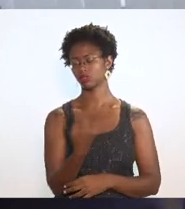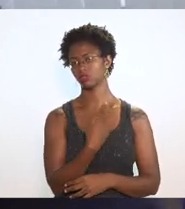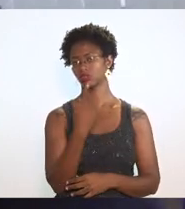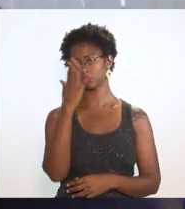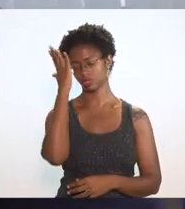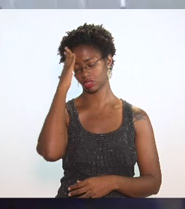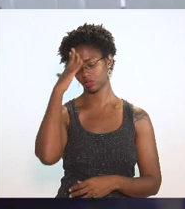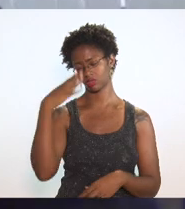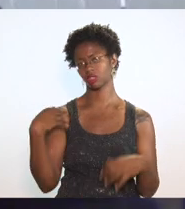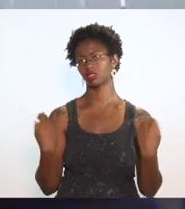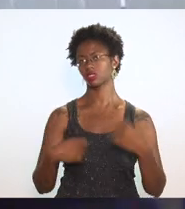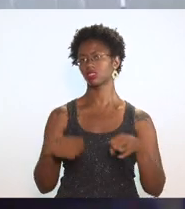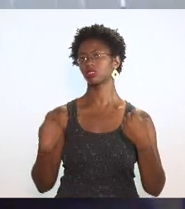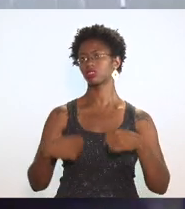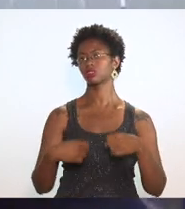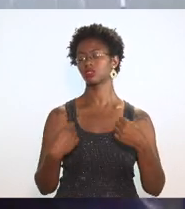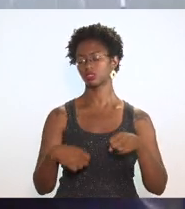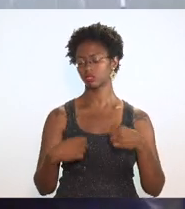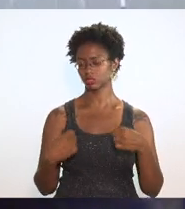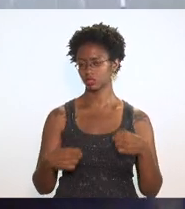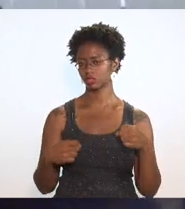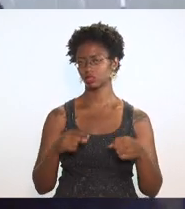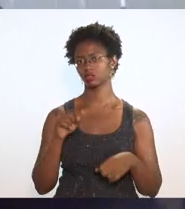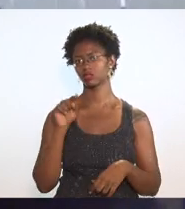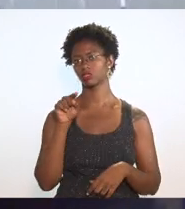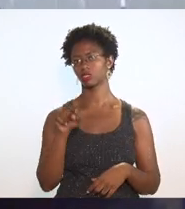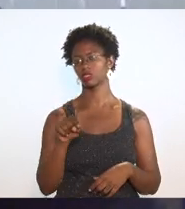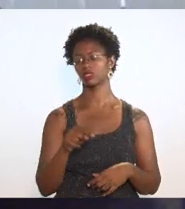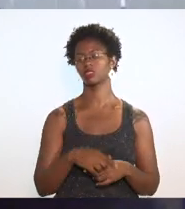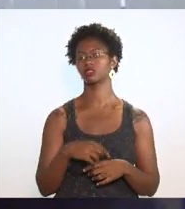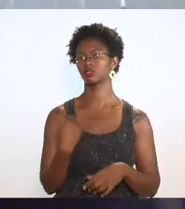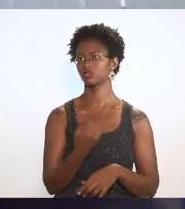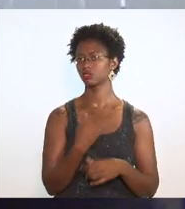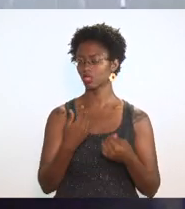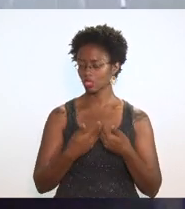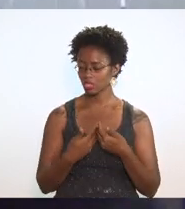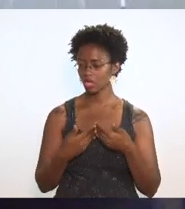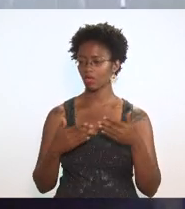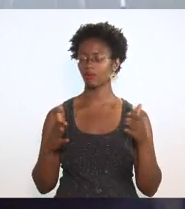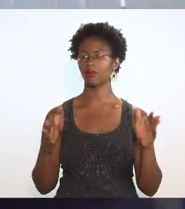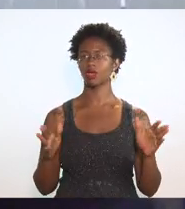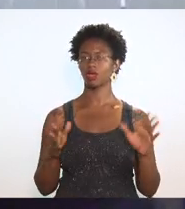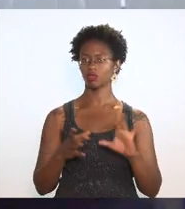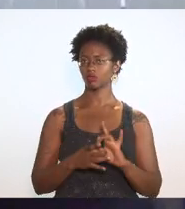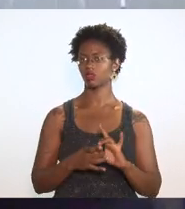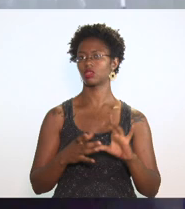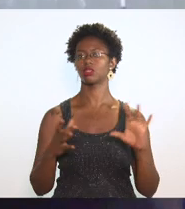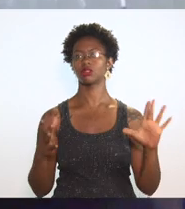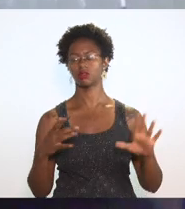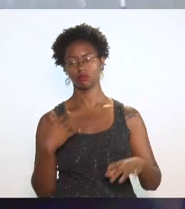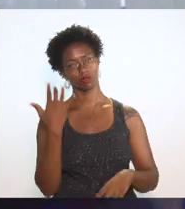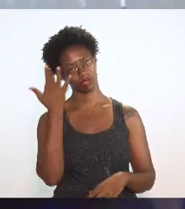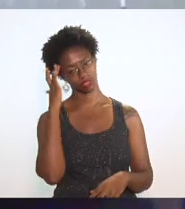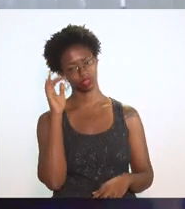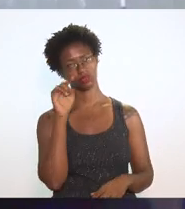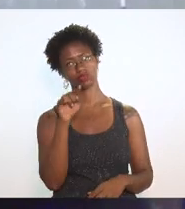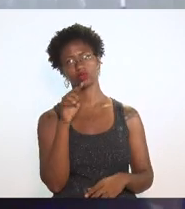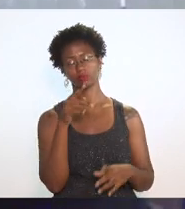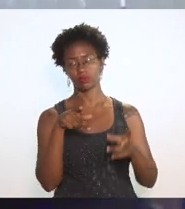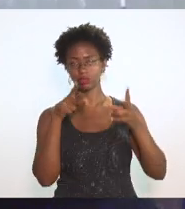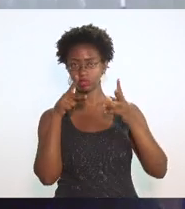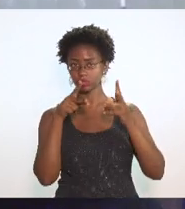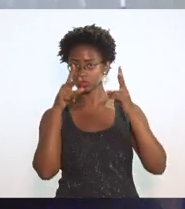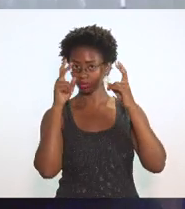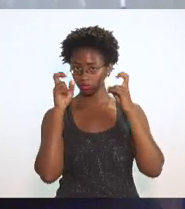a necessidade de melhoria dos instrumentos estamos abertos eu acho que o senhor já percebeu aqui nas nossas falas